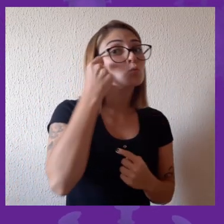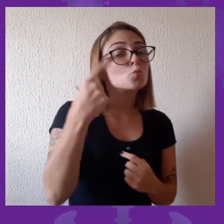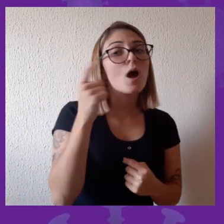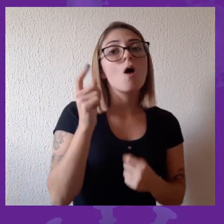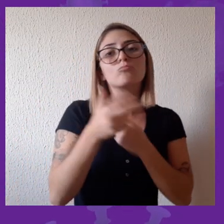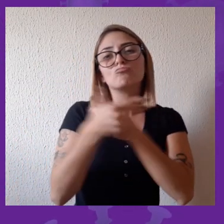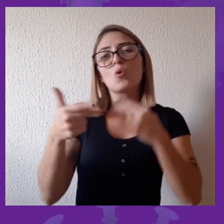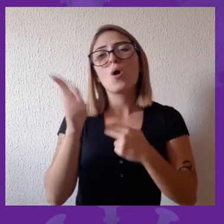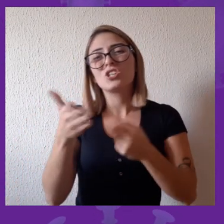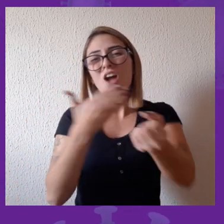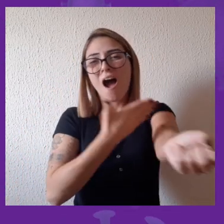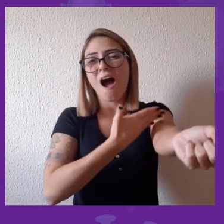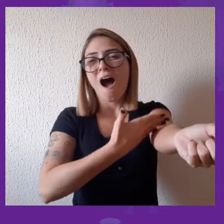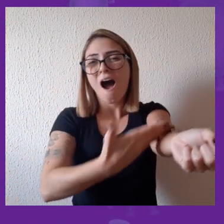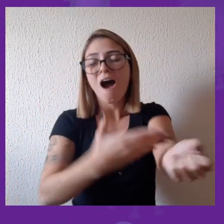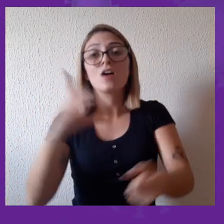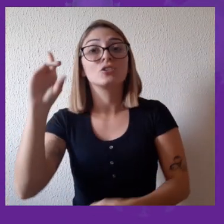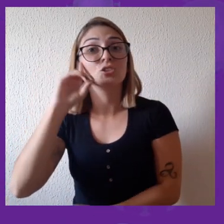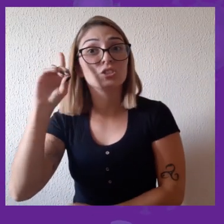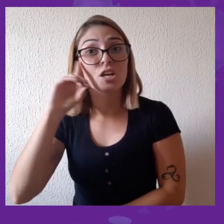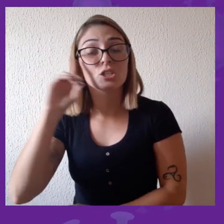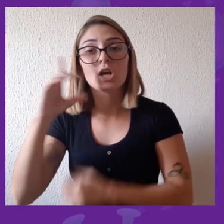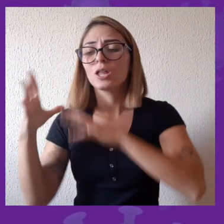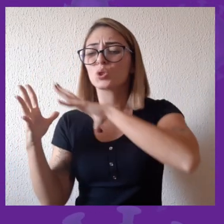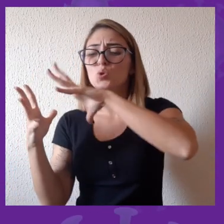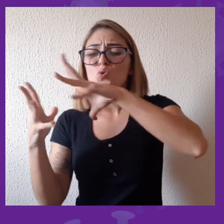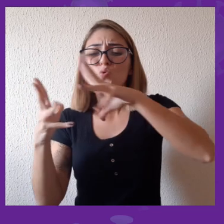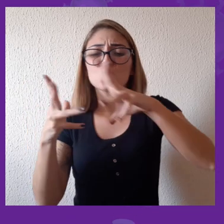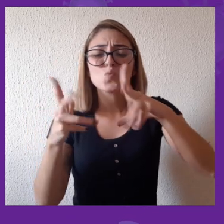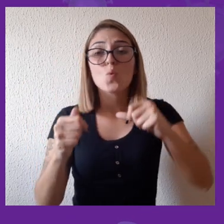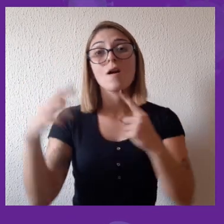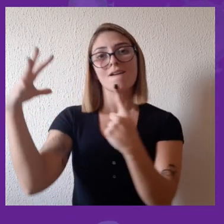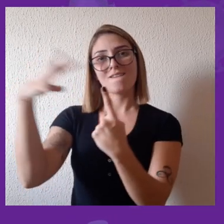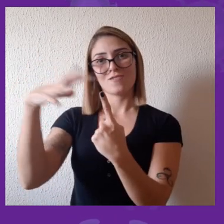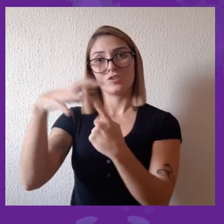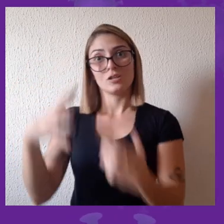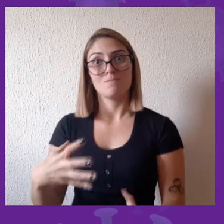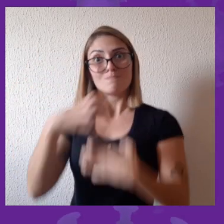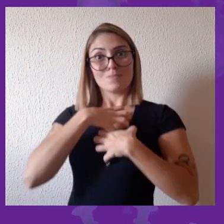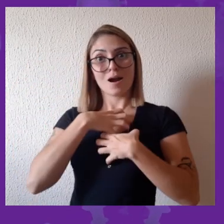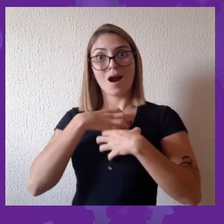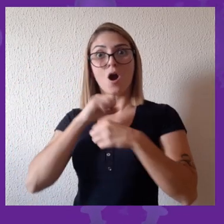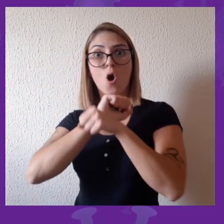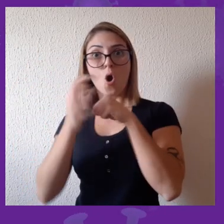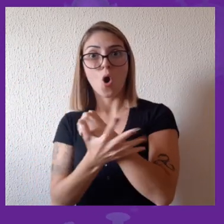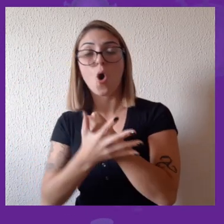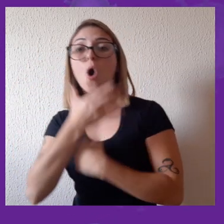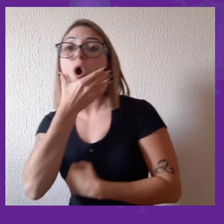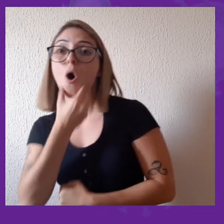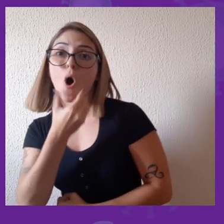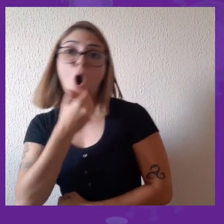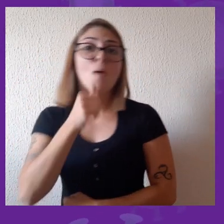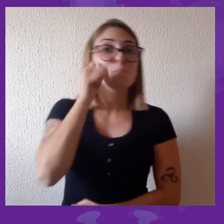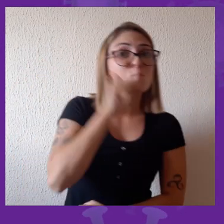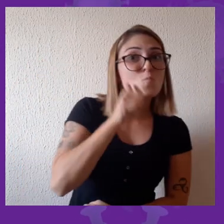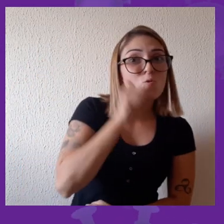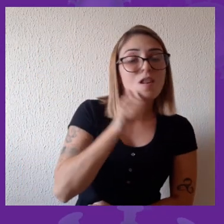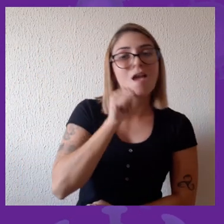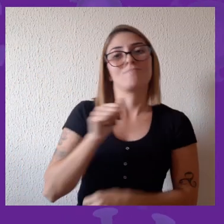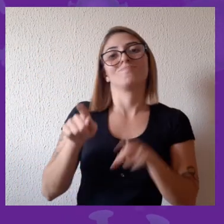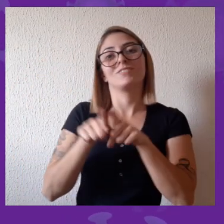doenças entre homens e mulheres, questões comportamentais, socioculturais. Tudo isso está